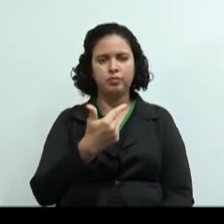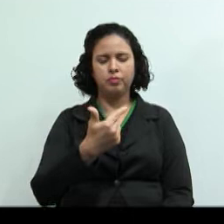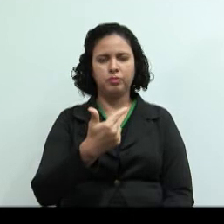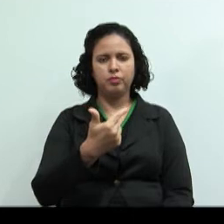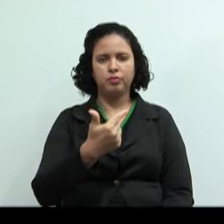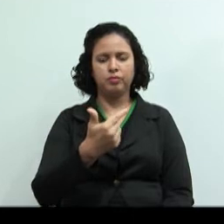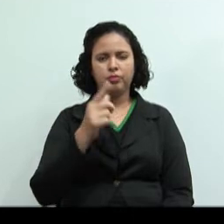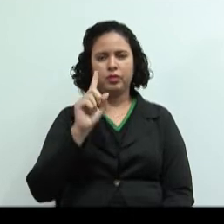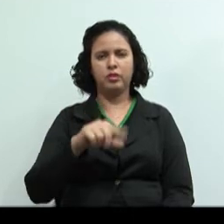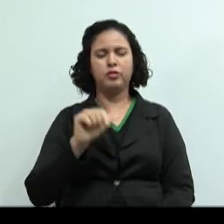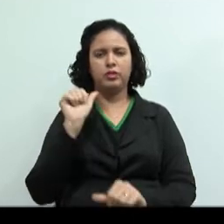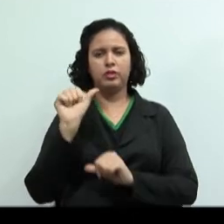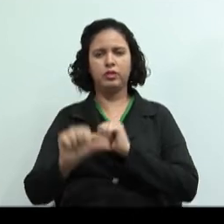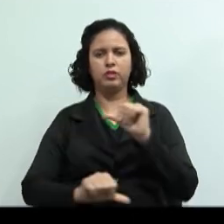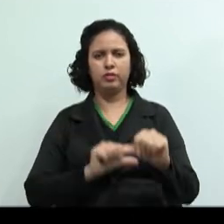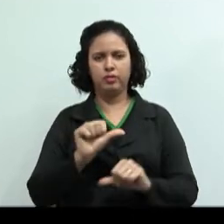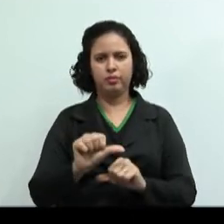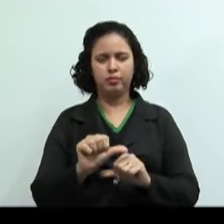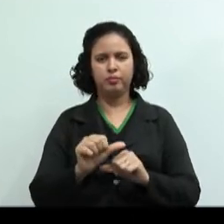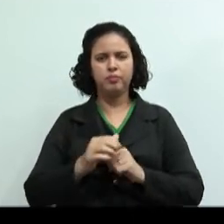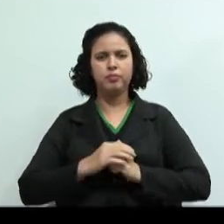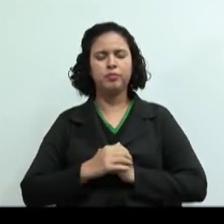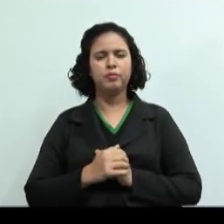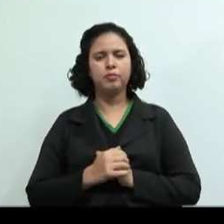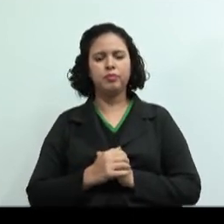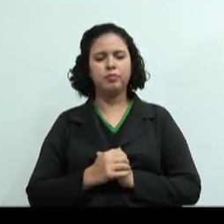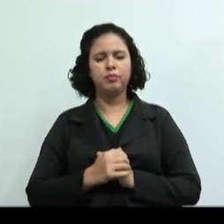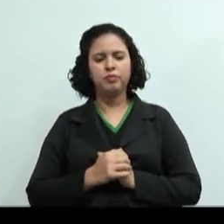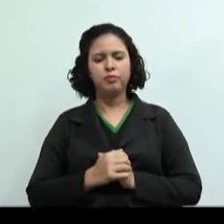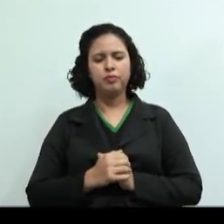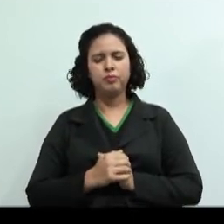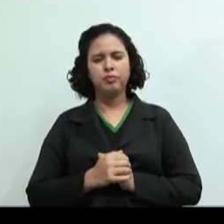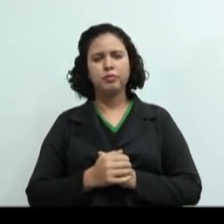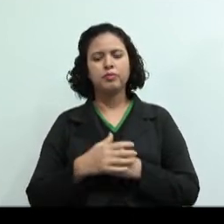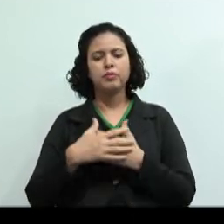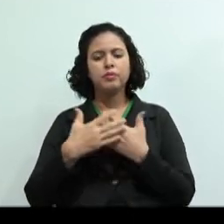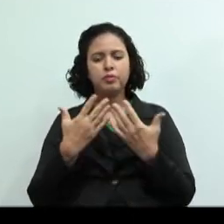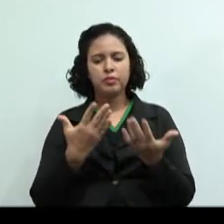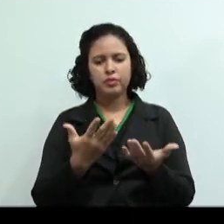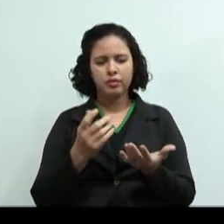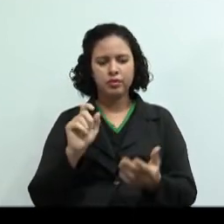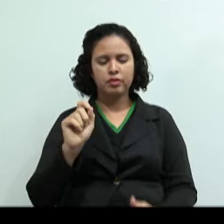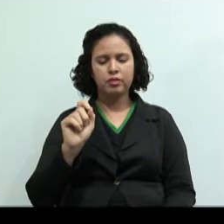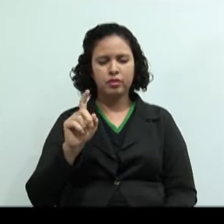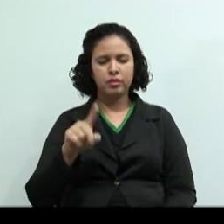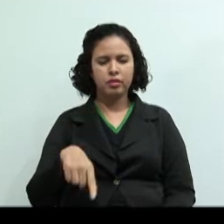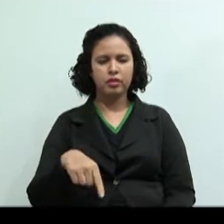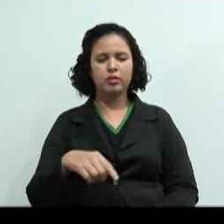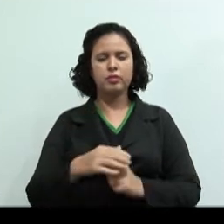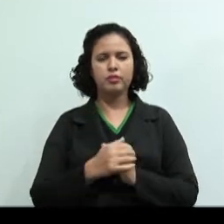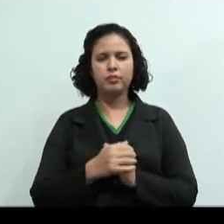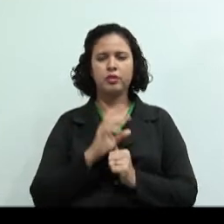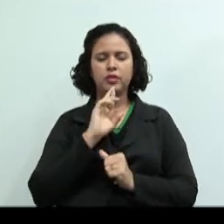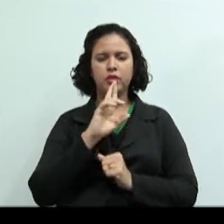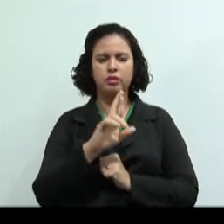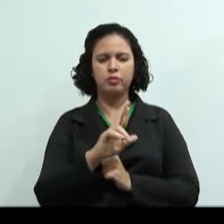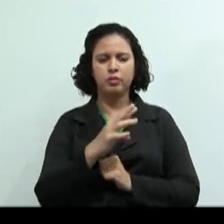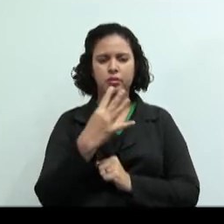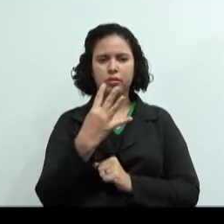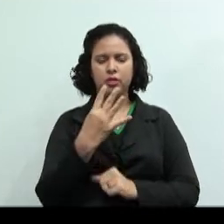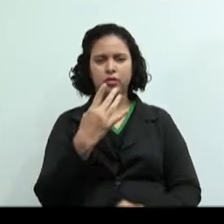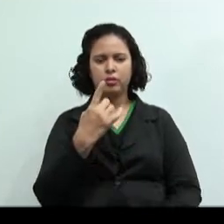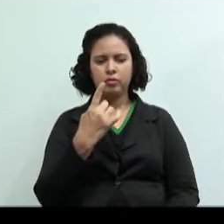variável. É o número 2. Então, ficou assim. As respostas ficou